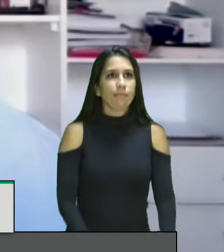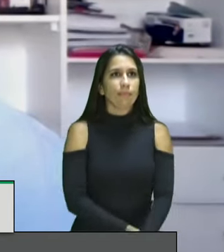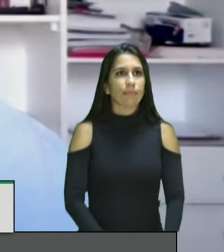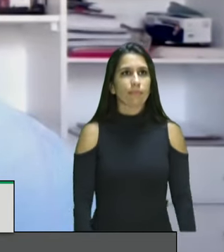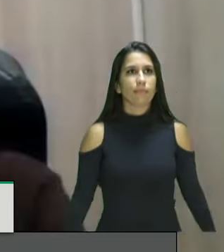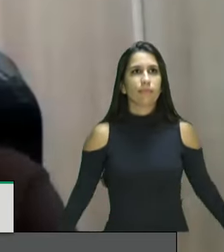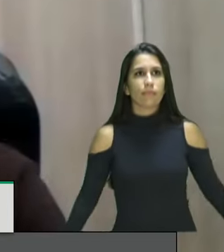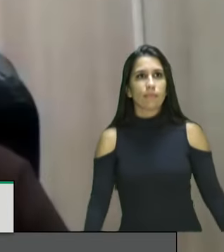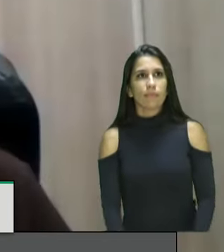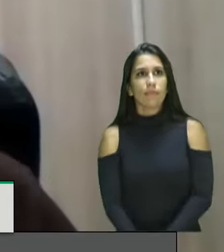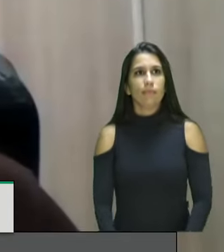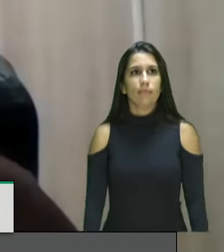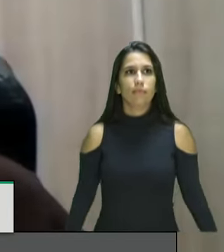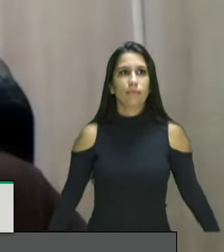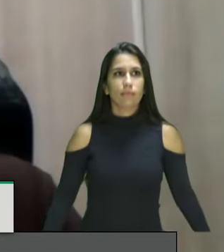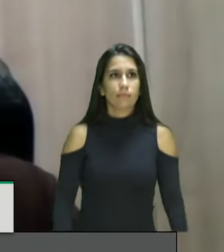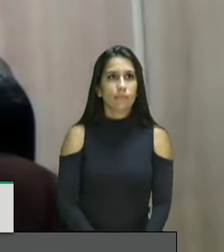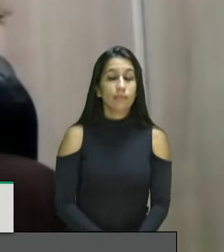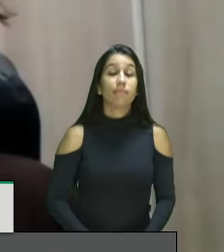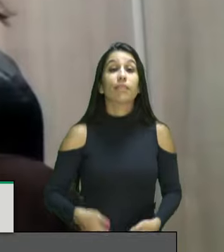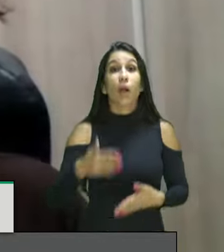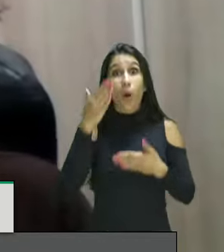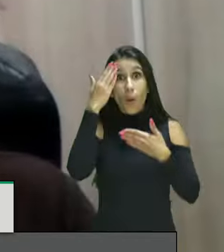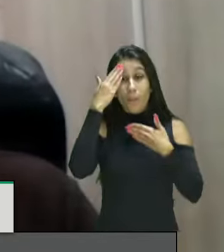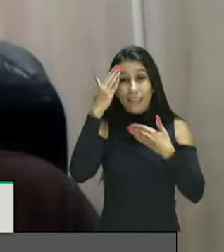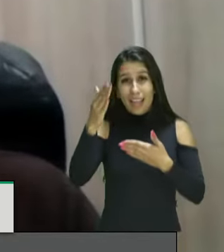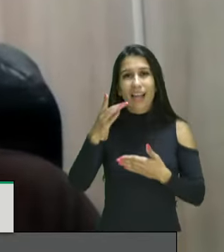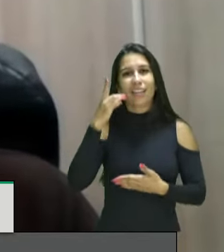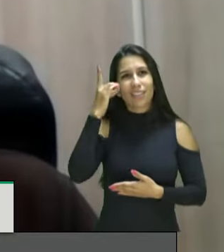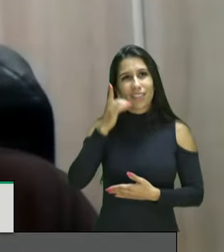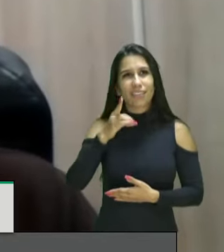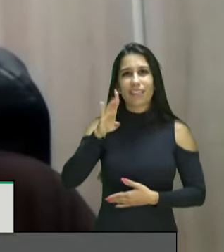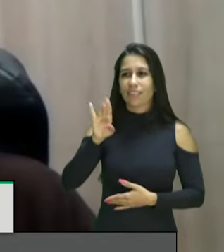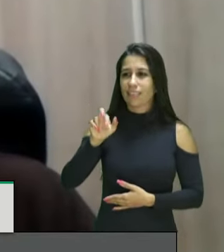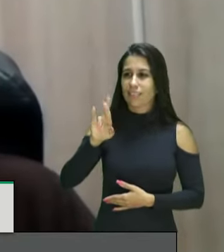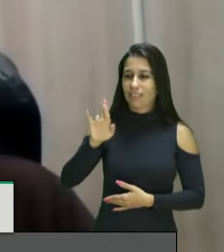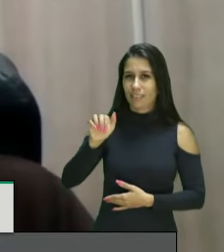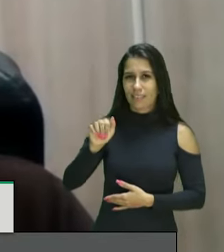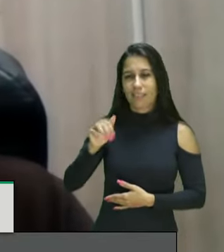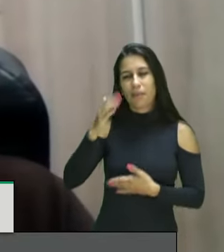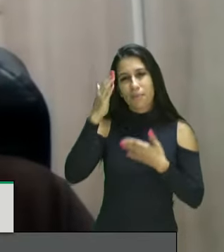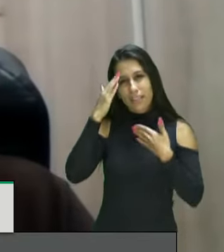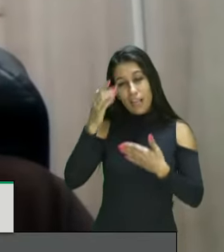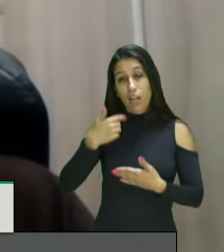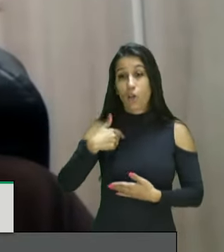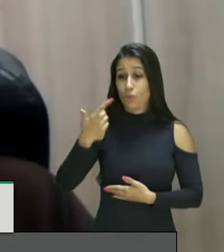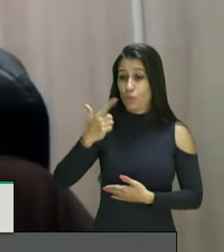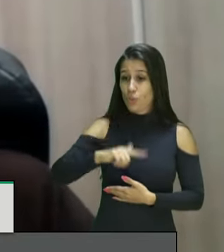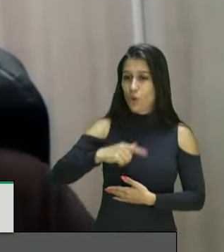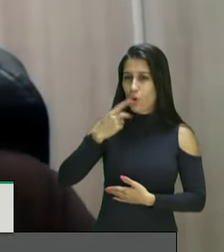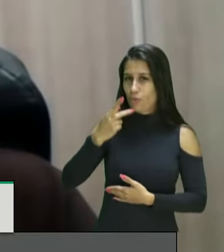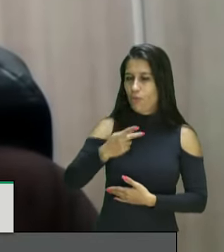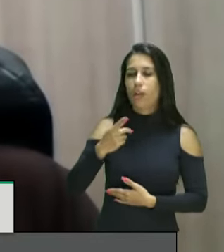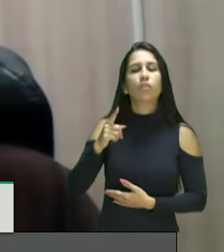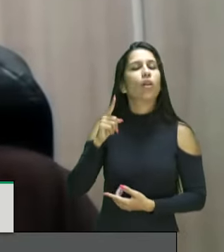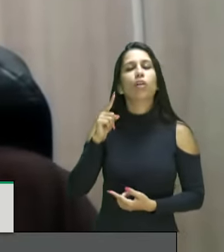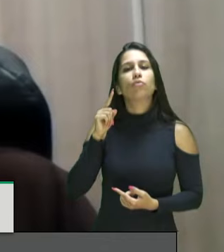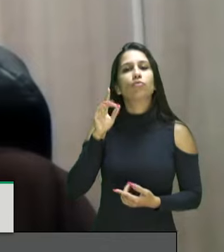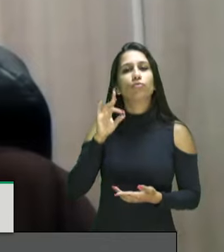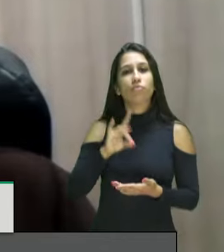muito obrigada deputado Bira obrigada pela gentileza de conceder a palavra novamente na verdade a nossa intenção